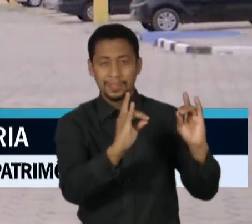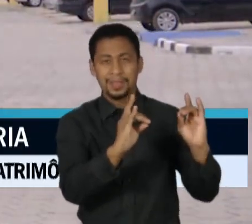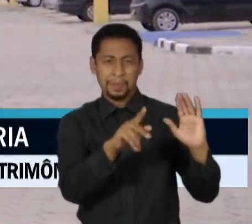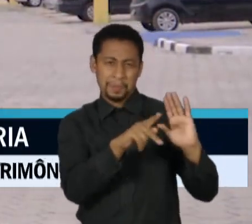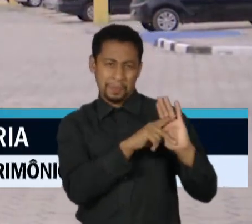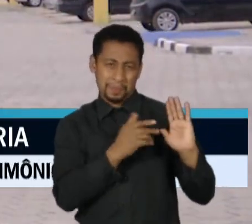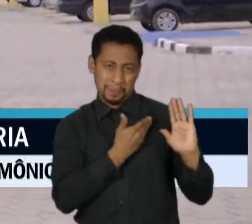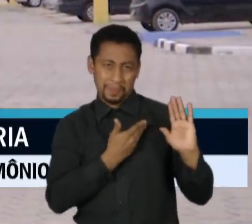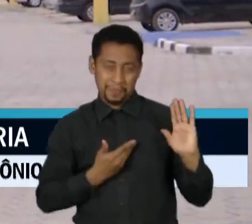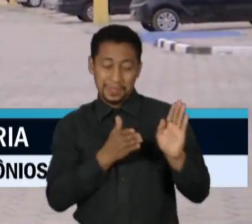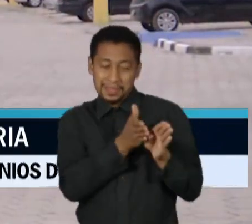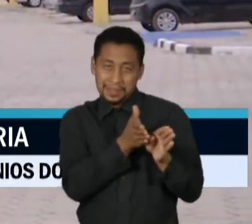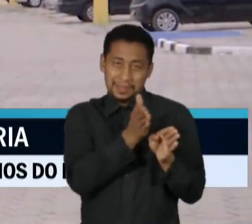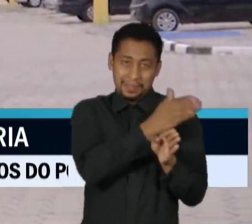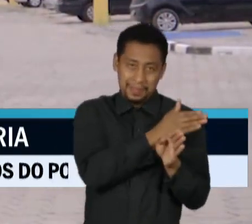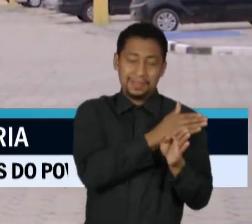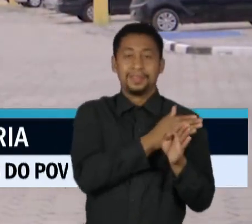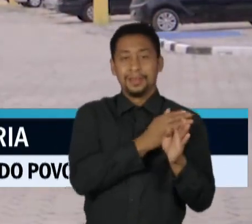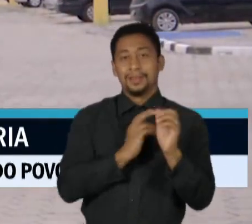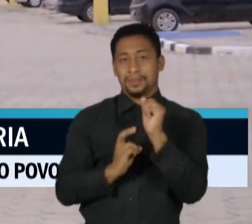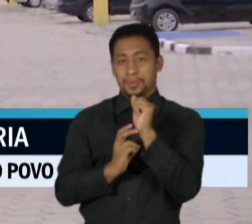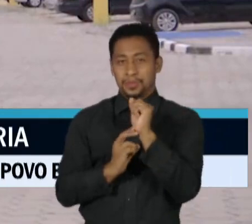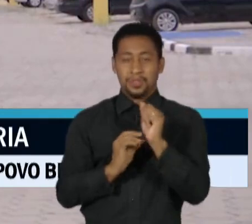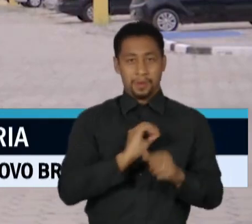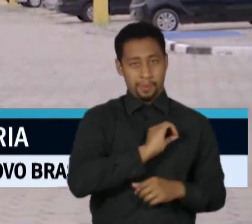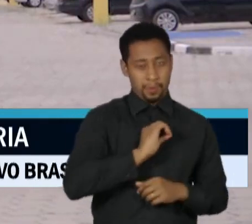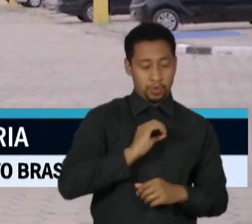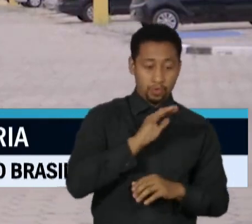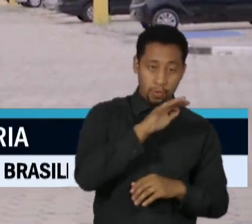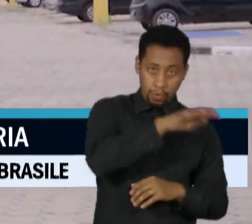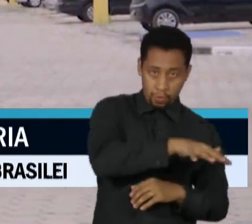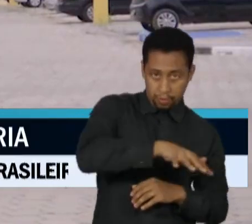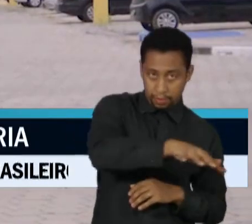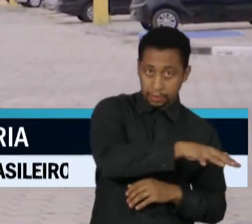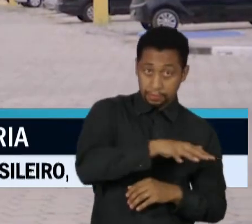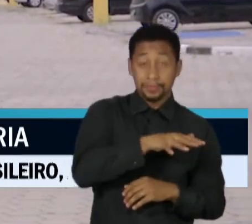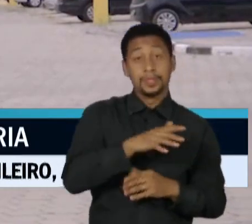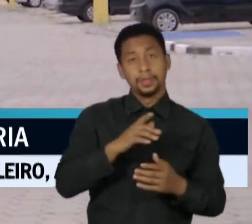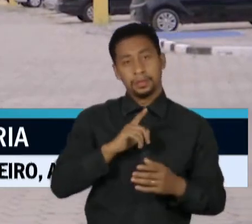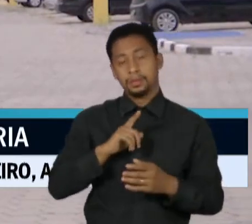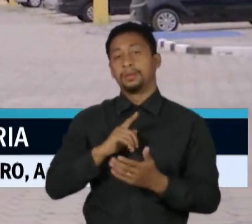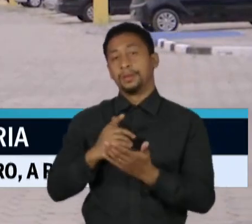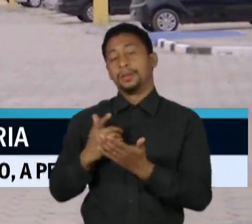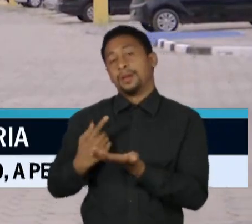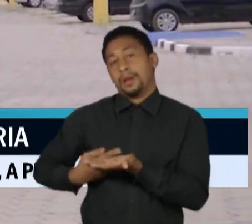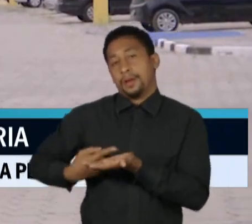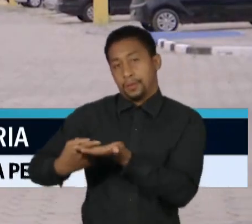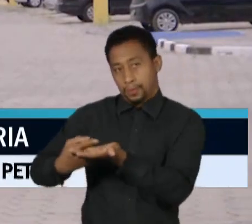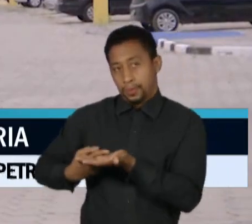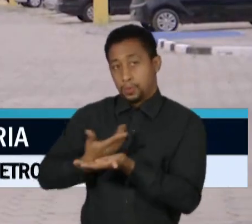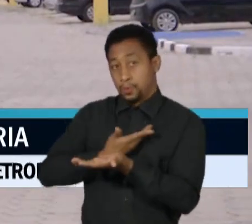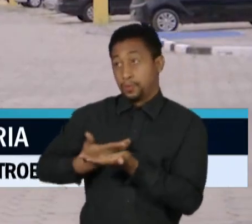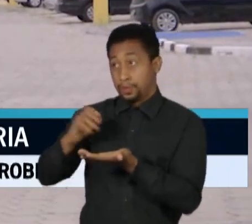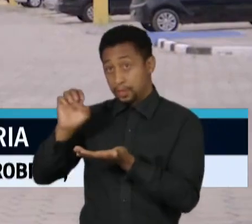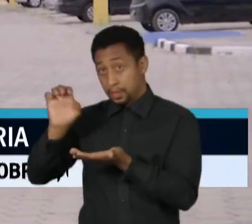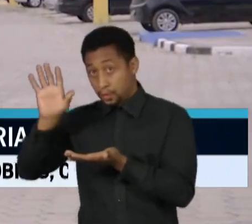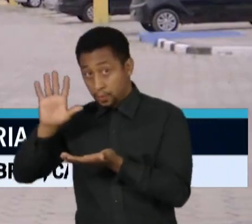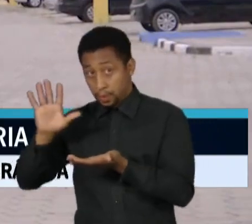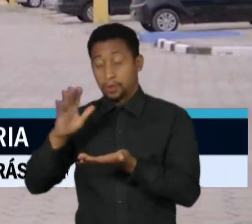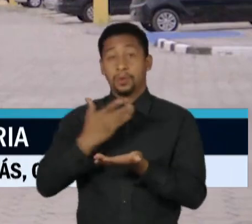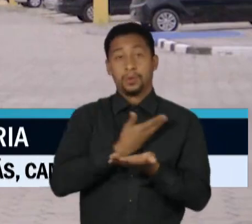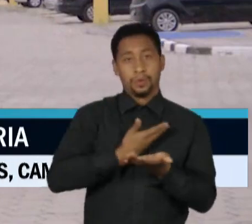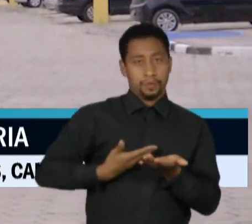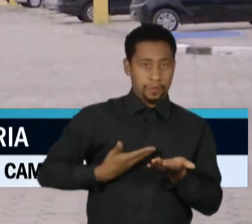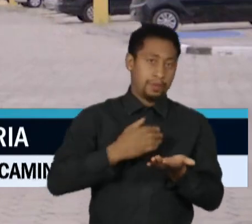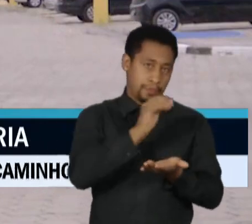município vizinho de São Sebastião. Uma ação emergencial, firmada entre os governos estadual e federal, cedeu ao todo